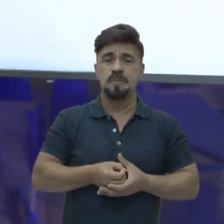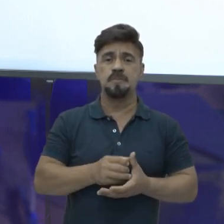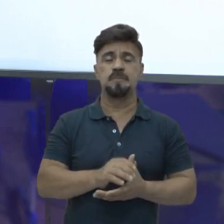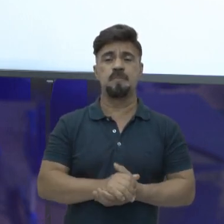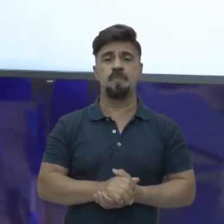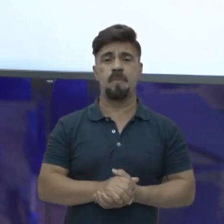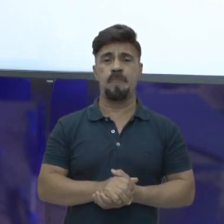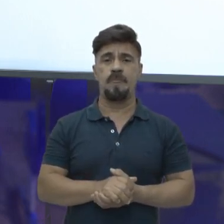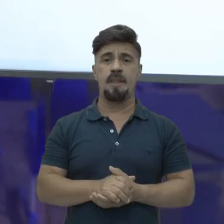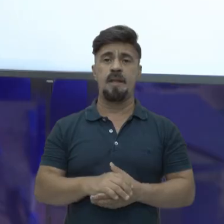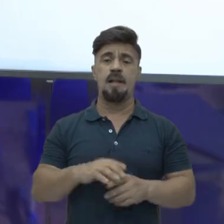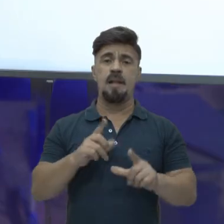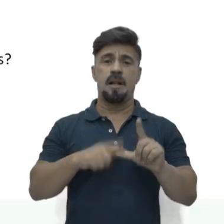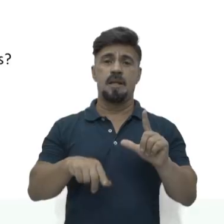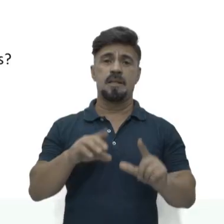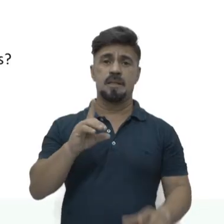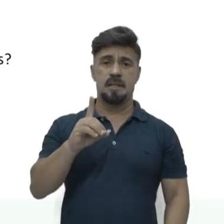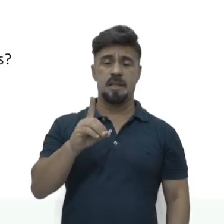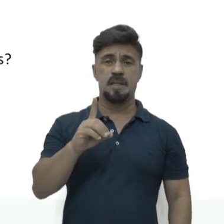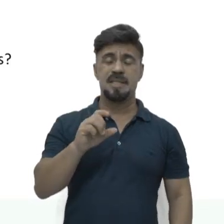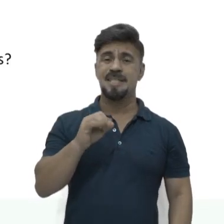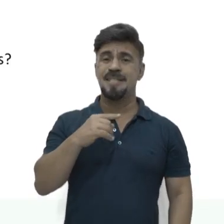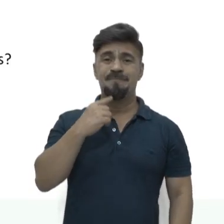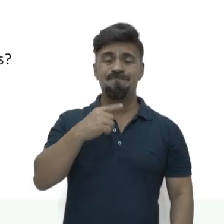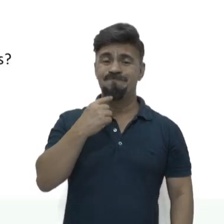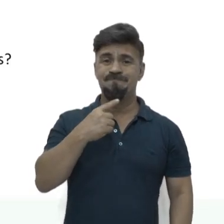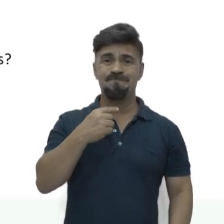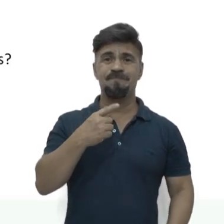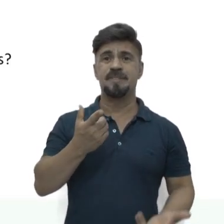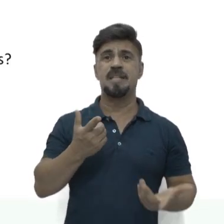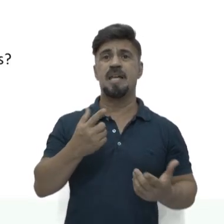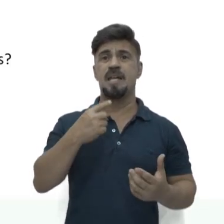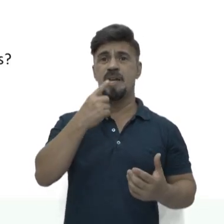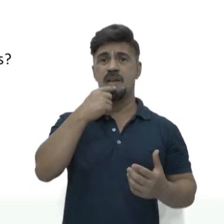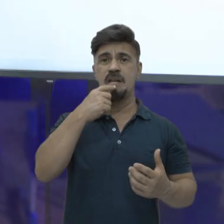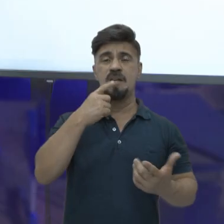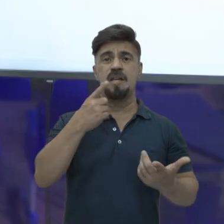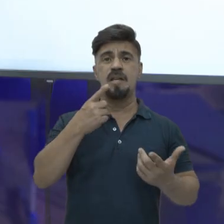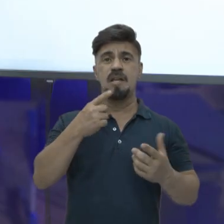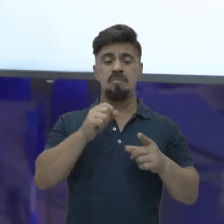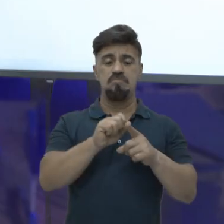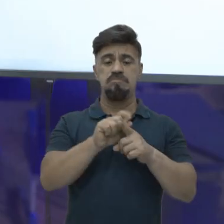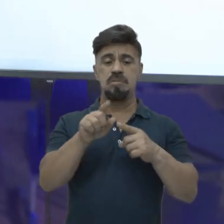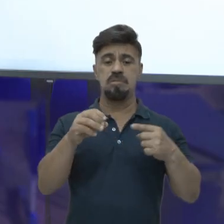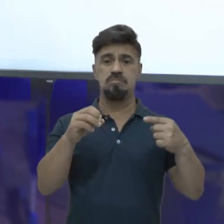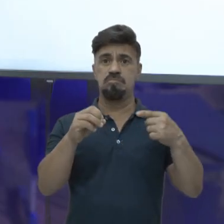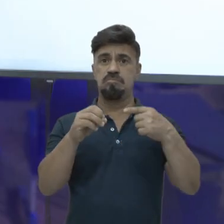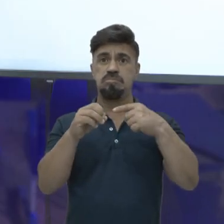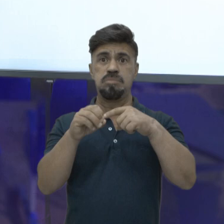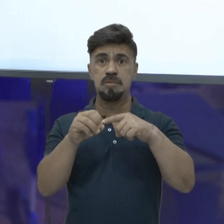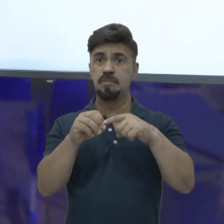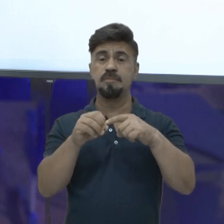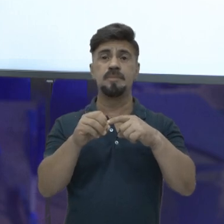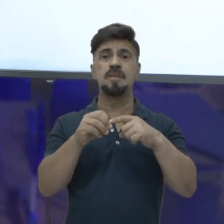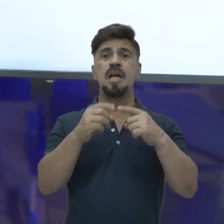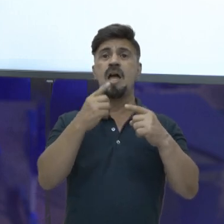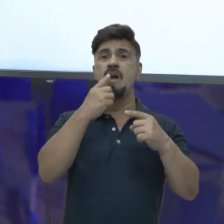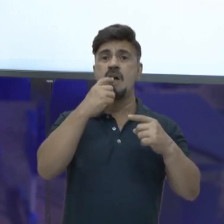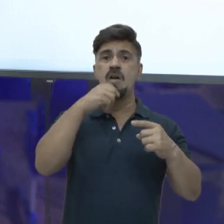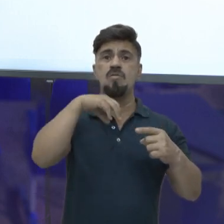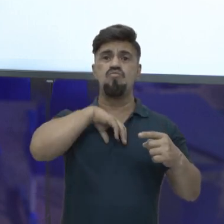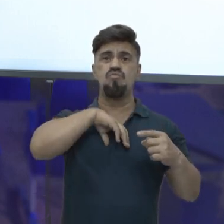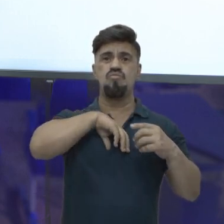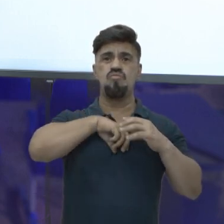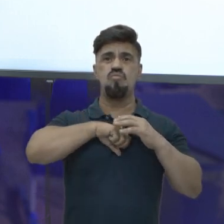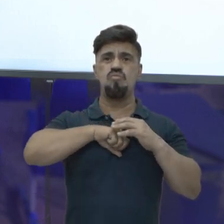guardado, tá? E letra D. Se não ocorrer a fecundação, que acontece depois de alguns dias, simplesmente a menstruação, porque eu vou jogar fora